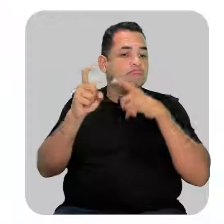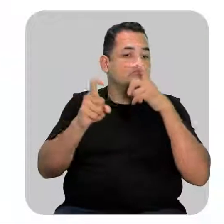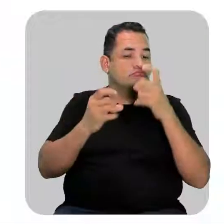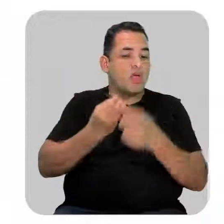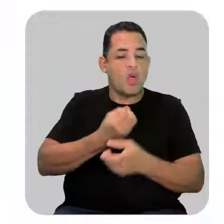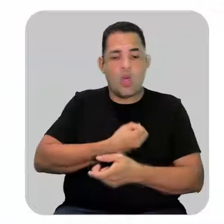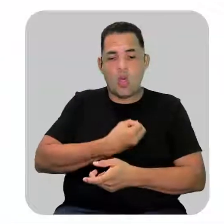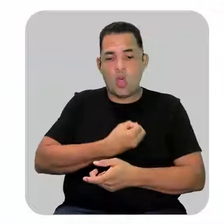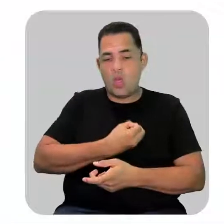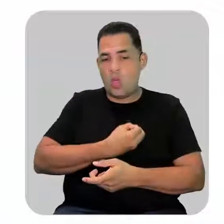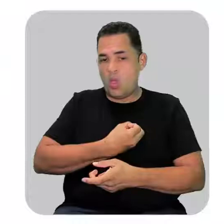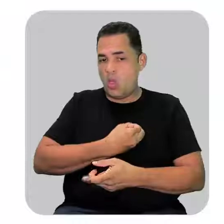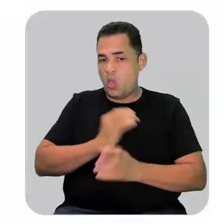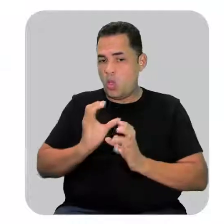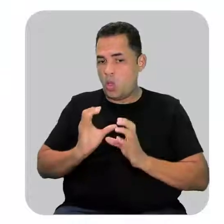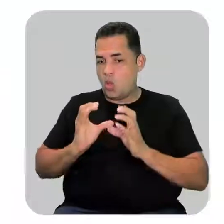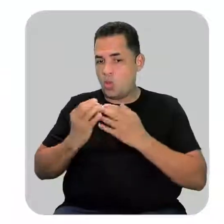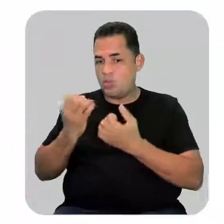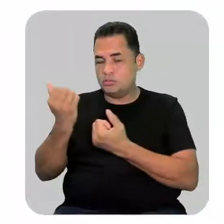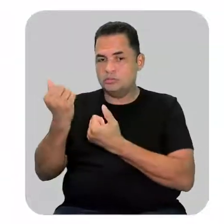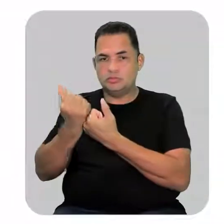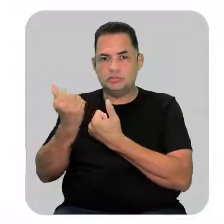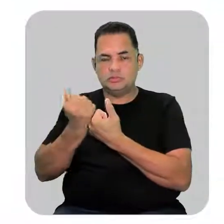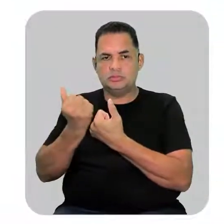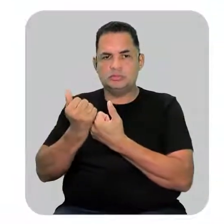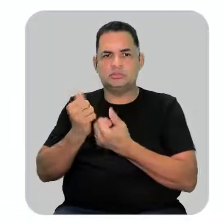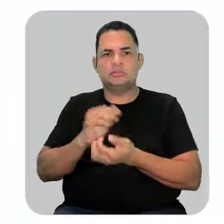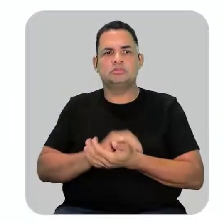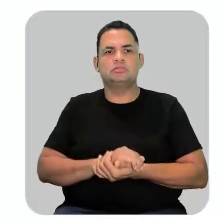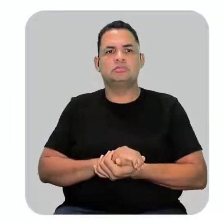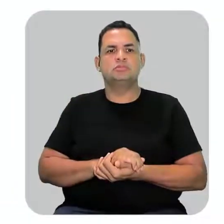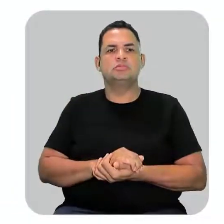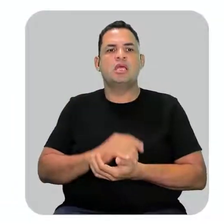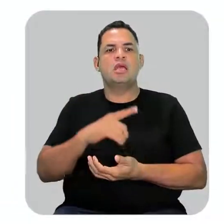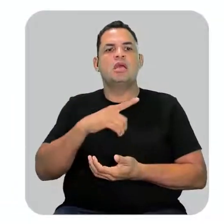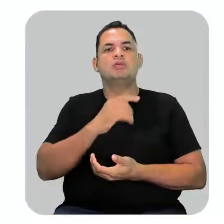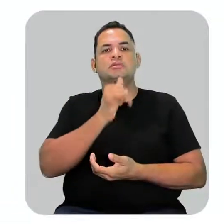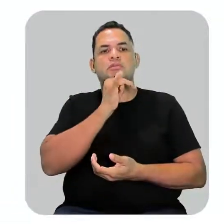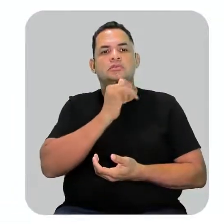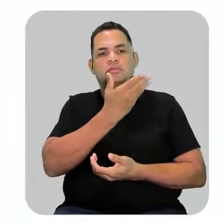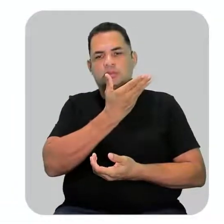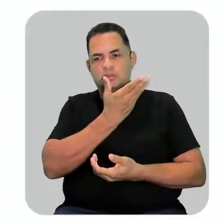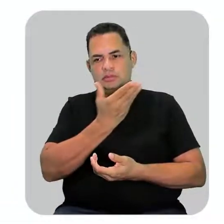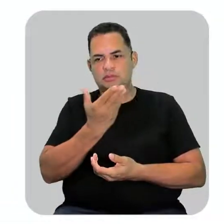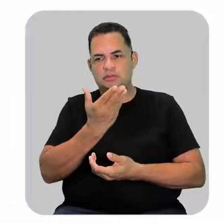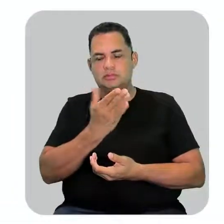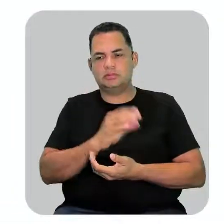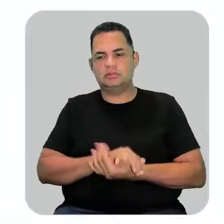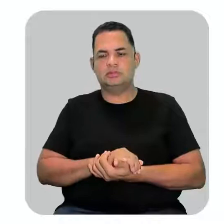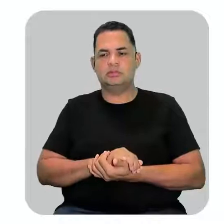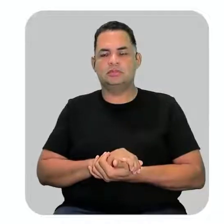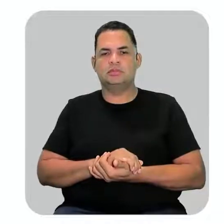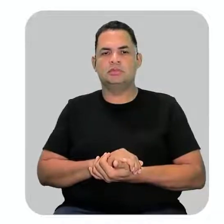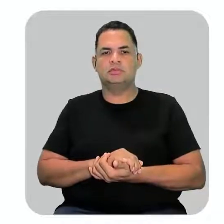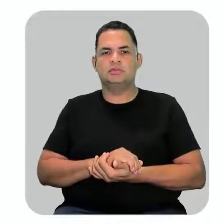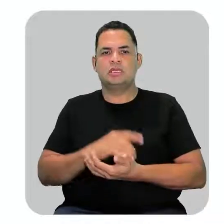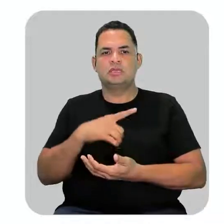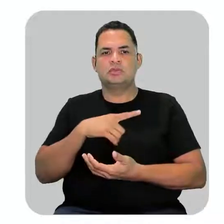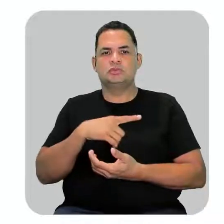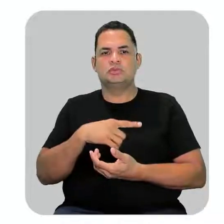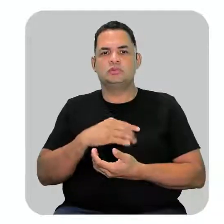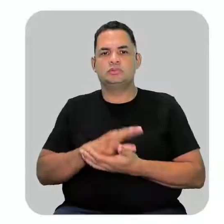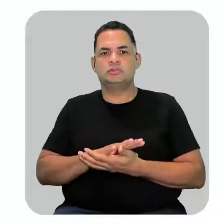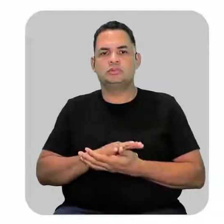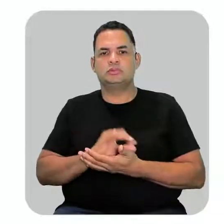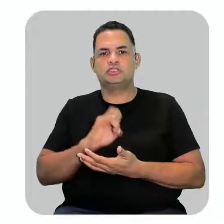numeração do meu grupo substituinte olha esse exemplo aqui nós temos duas insaturações então